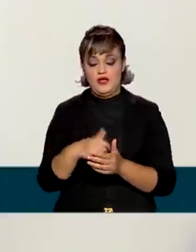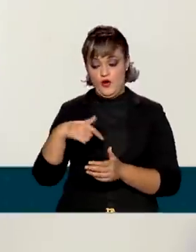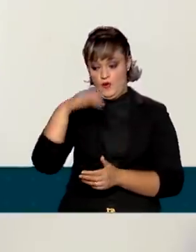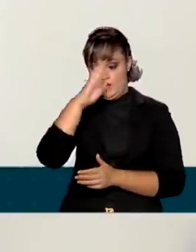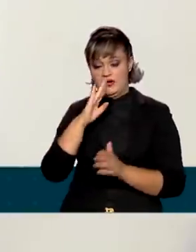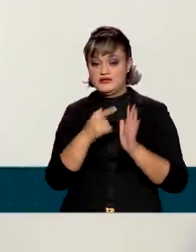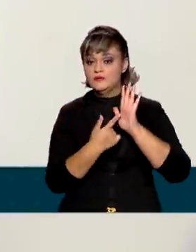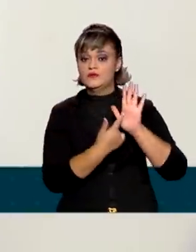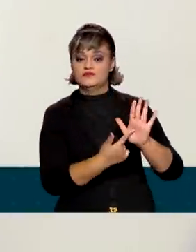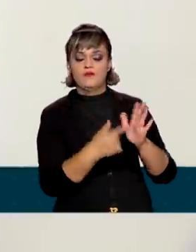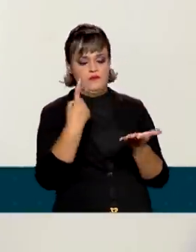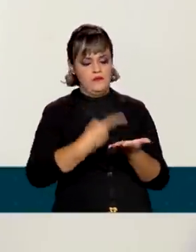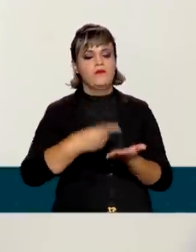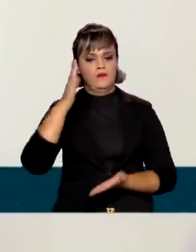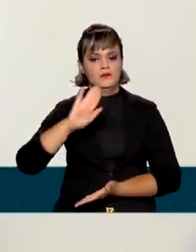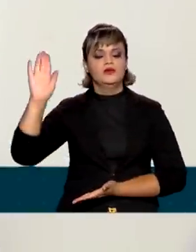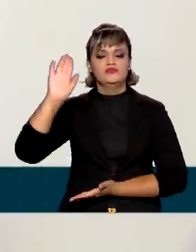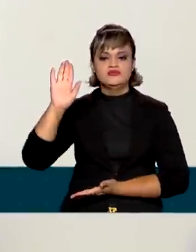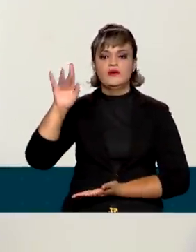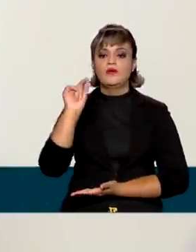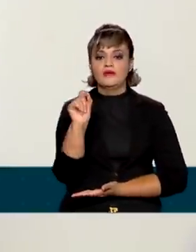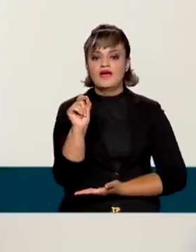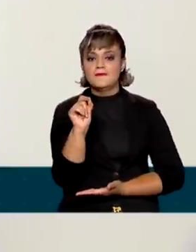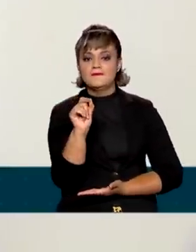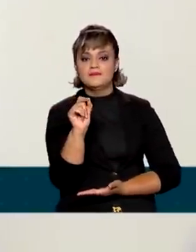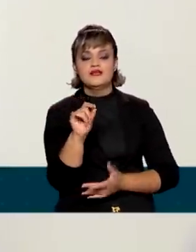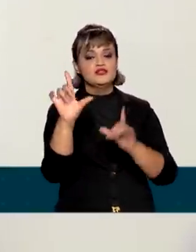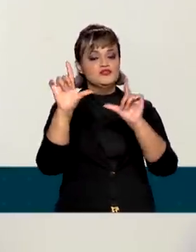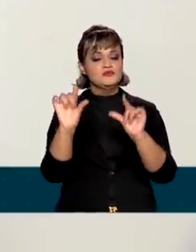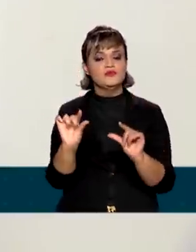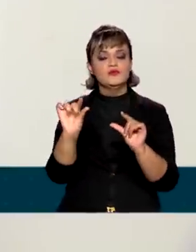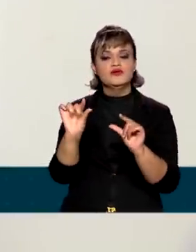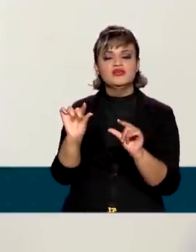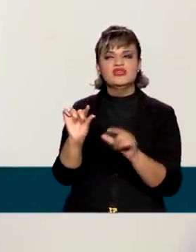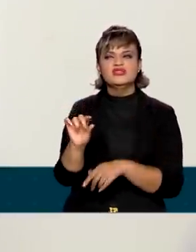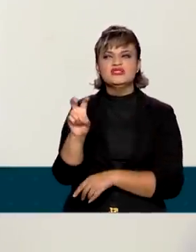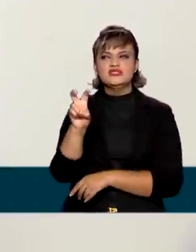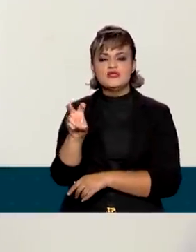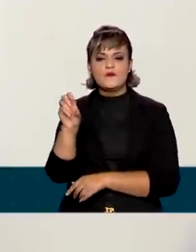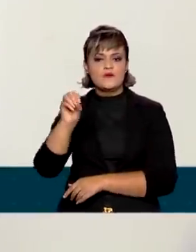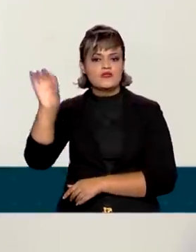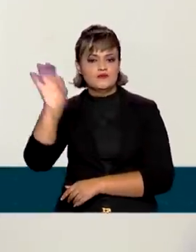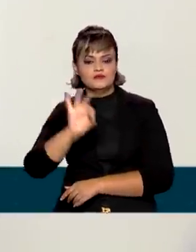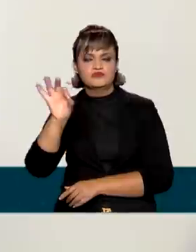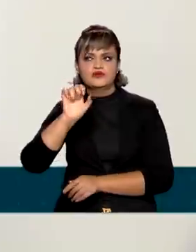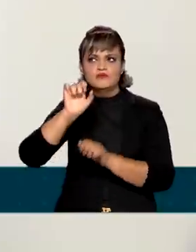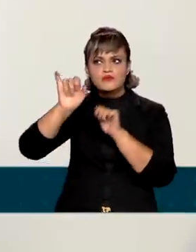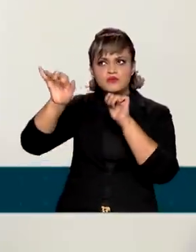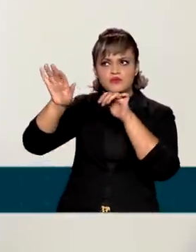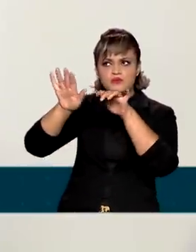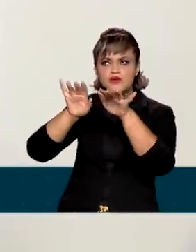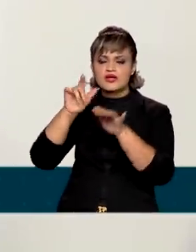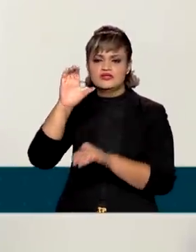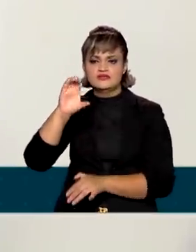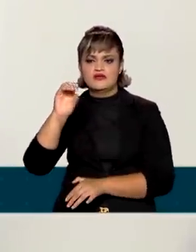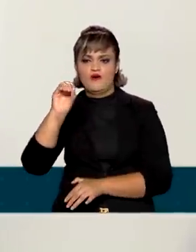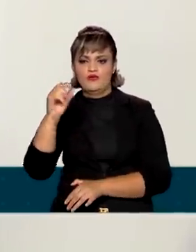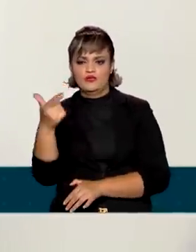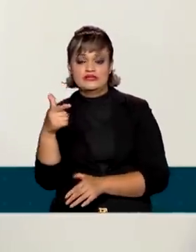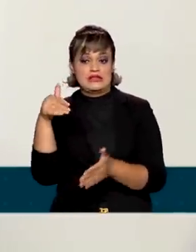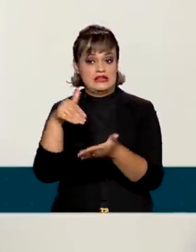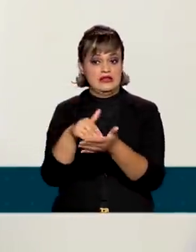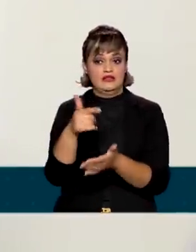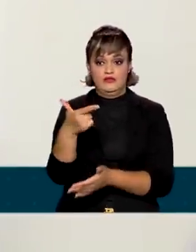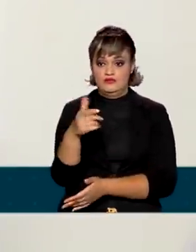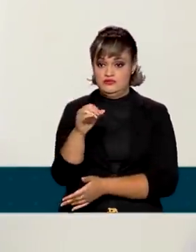seu compromisso, que foi justamente de reduzir em 50% a emissão de gás de efeito estufa até